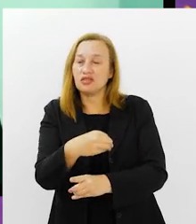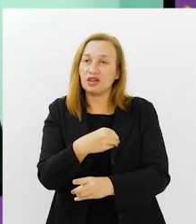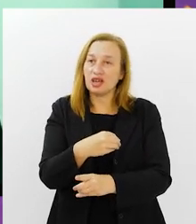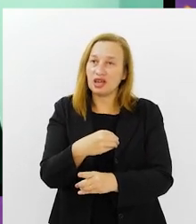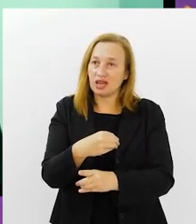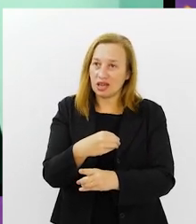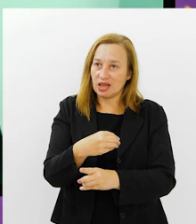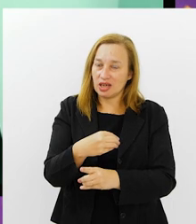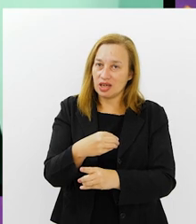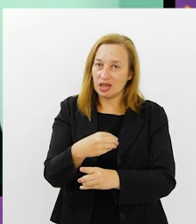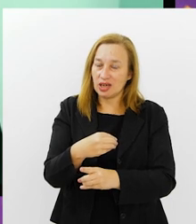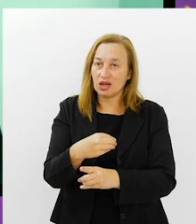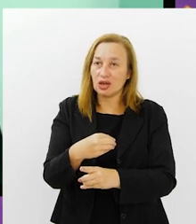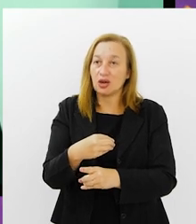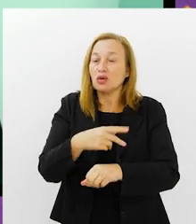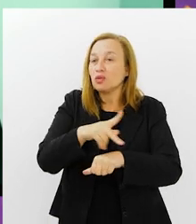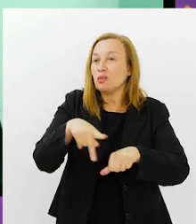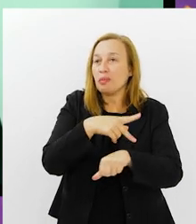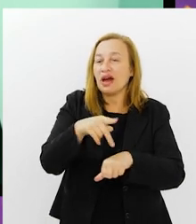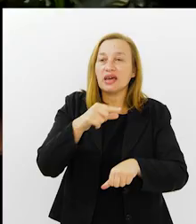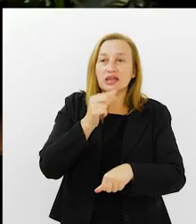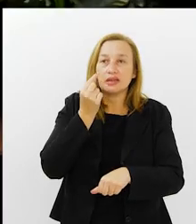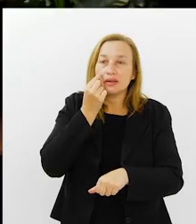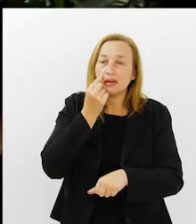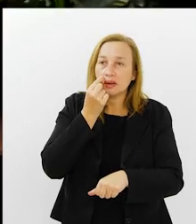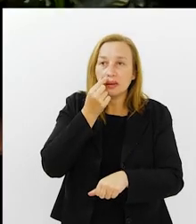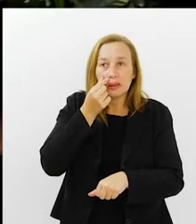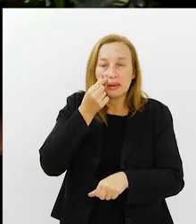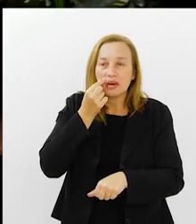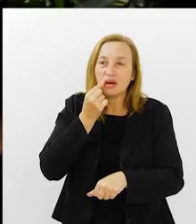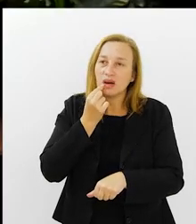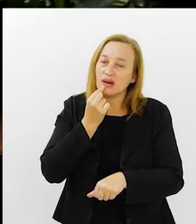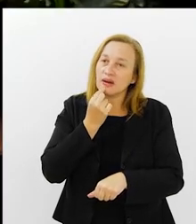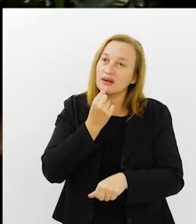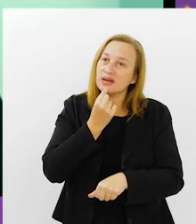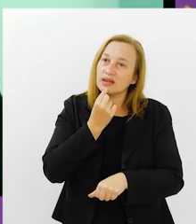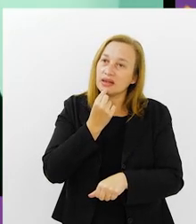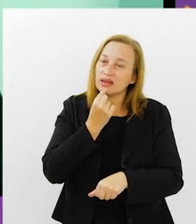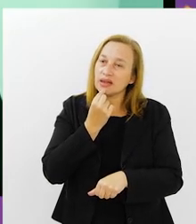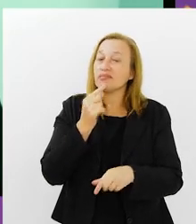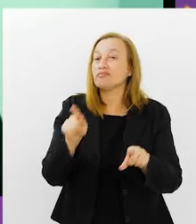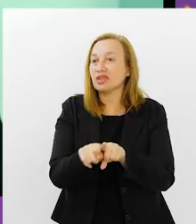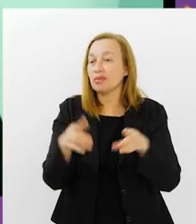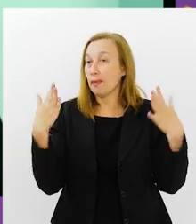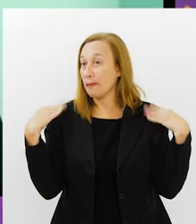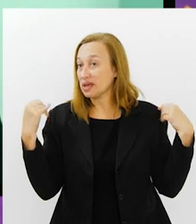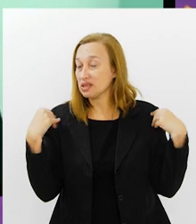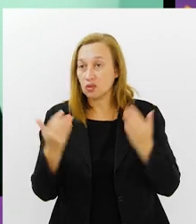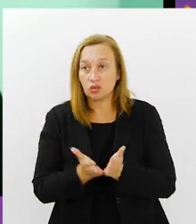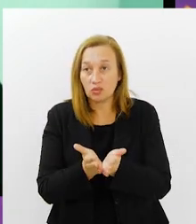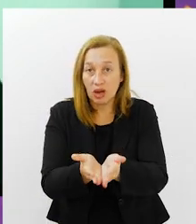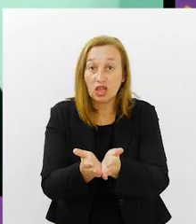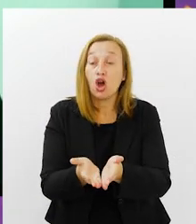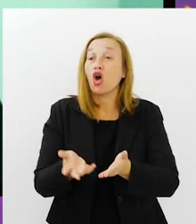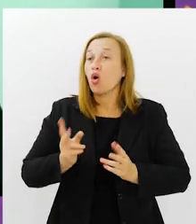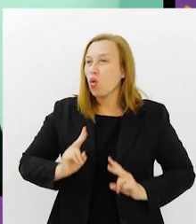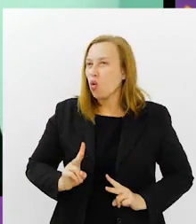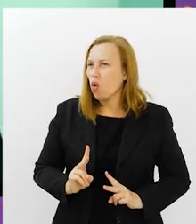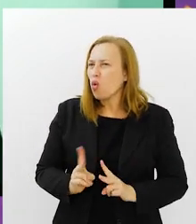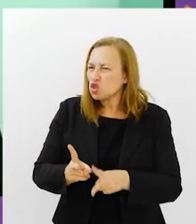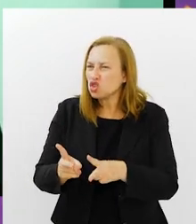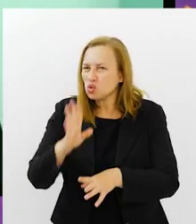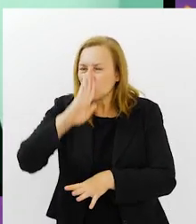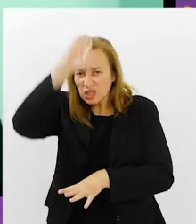Descobriu que tem uma outra filha na Hungria. Passeou de iate. Passeou de iate. E aí, entendeu? Então, o Neymar continuou na mídia?